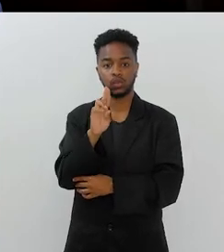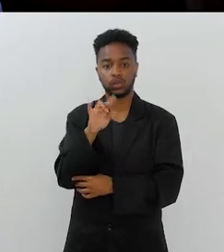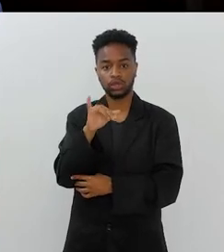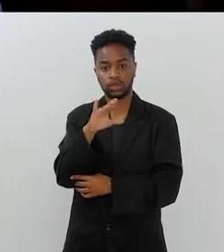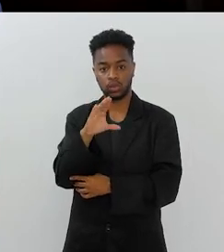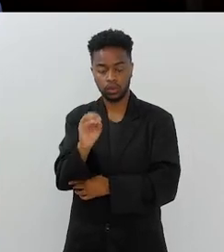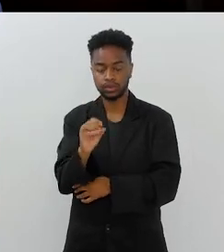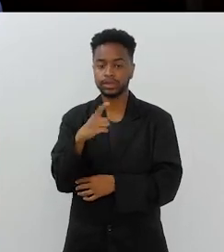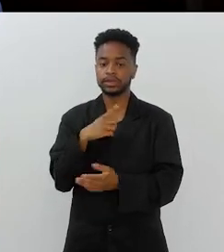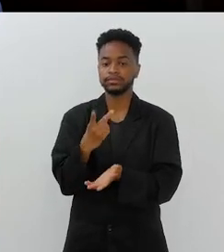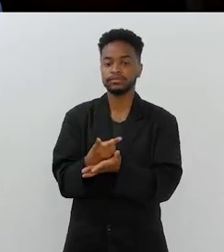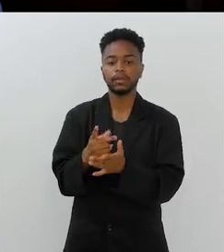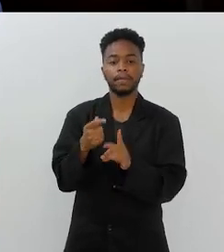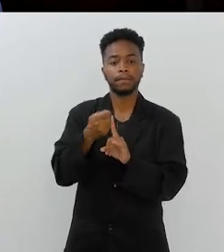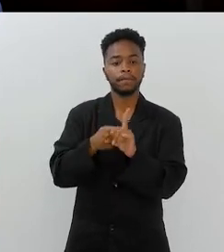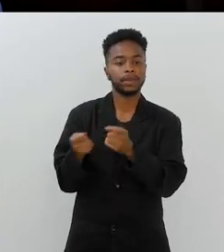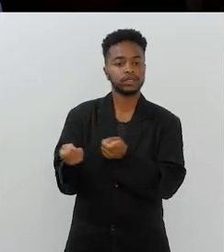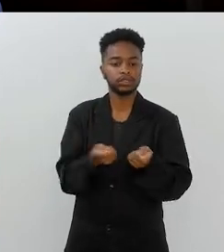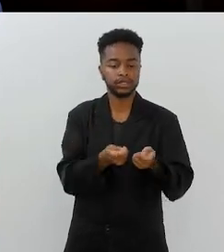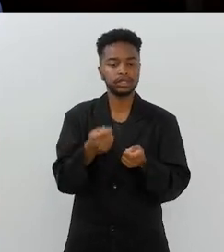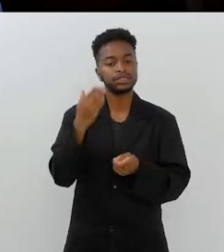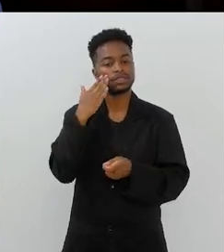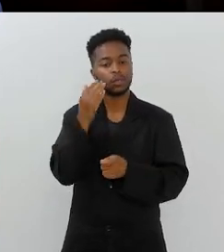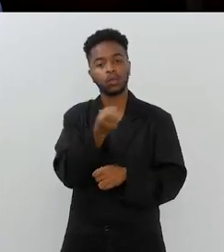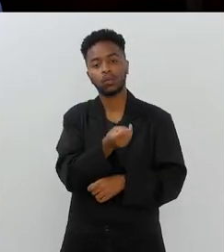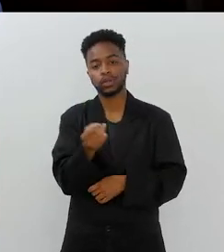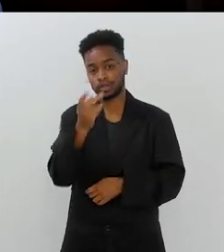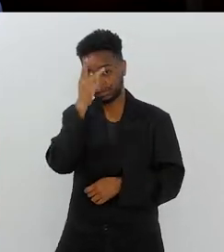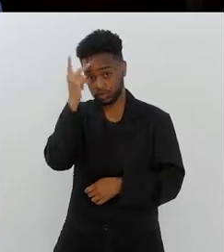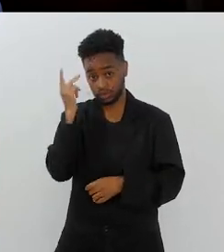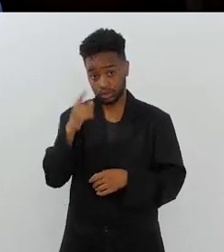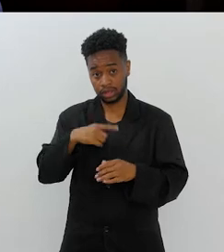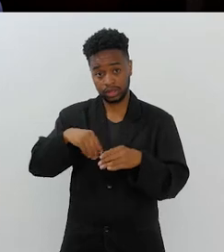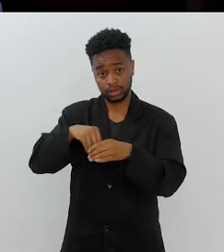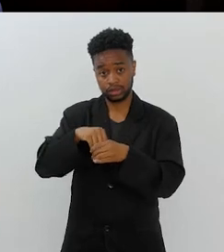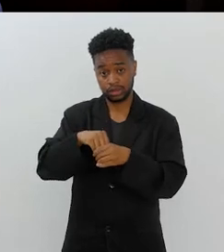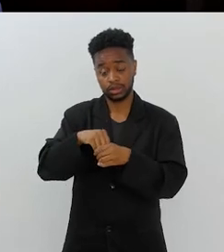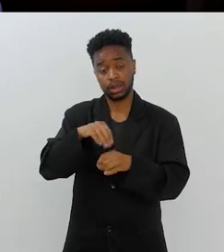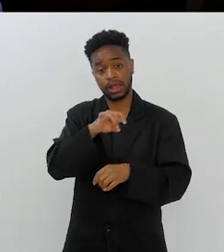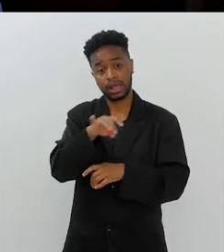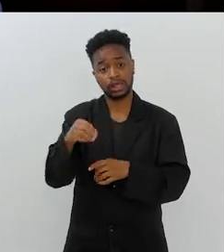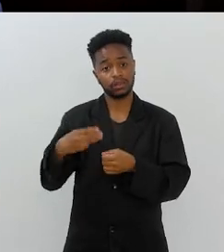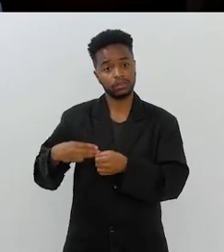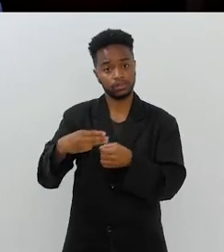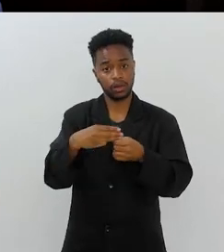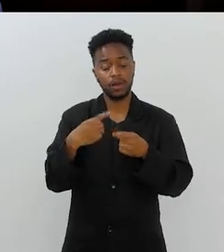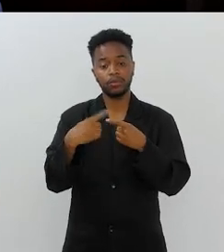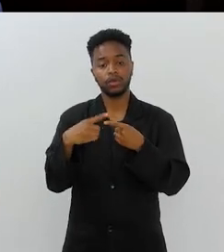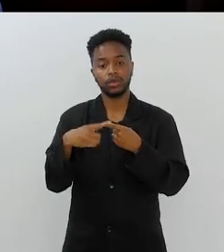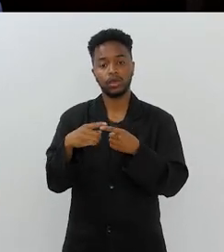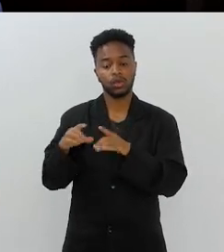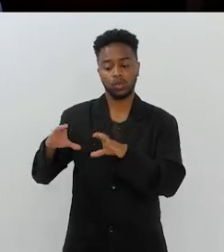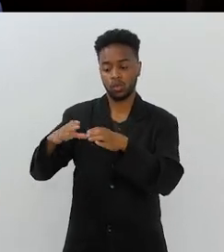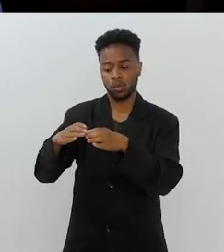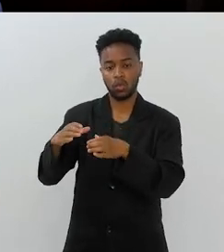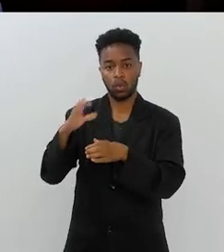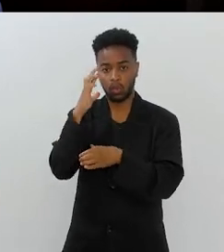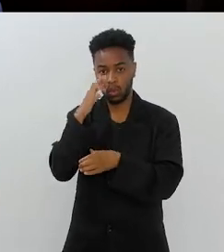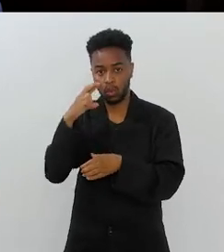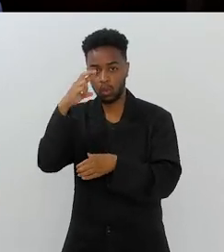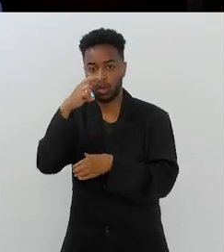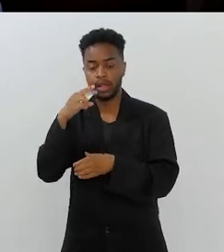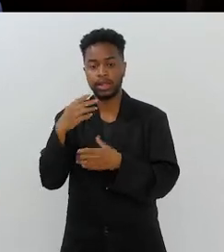Então, todo mês, a gente tem atualização de quantos moradores de rua tem cada município, porque esse observatório